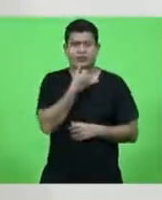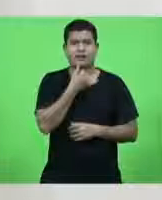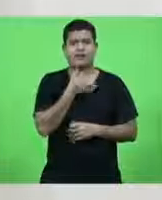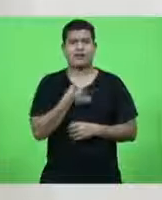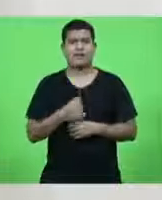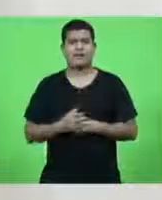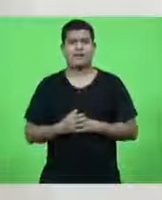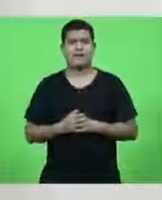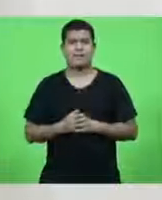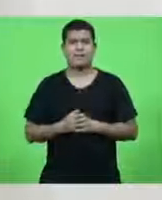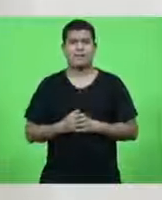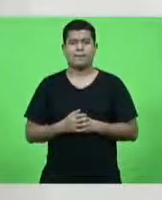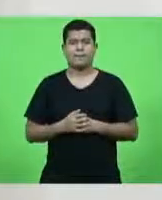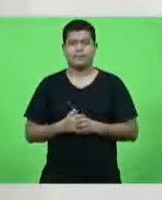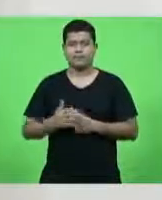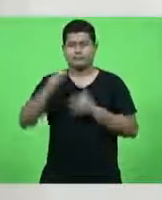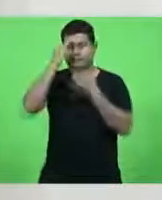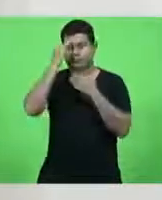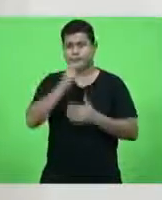lamentável. Obrigado, presidente.